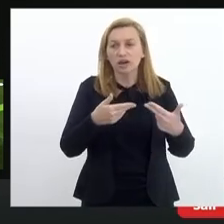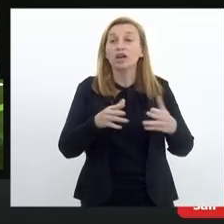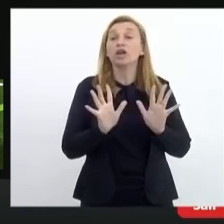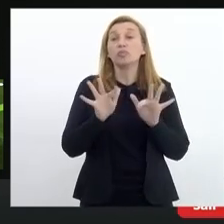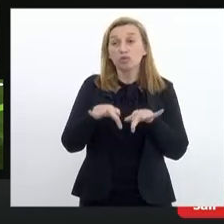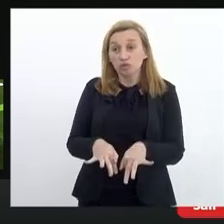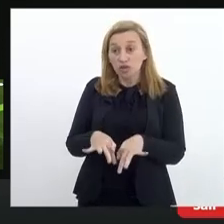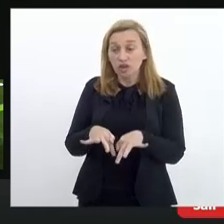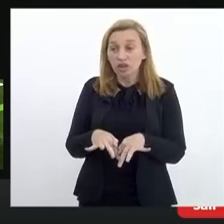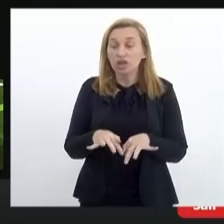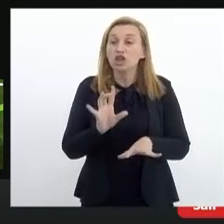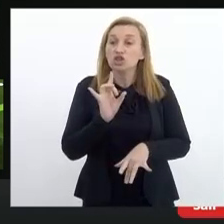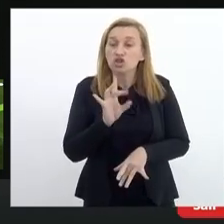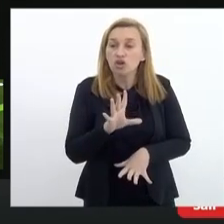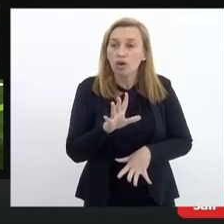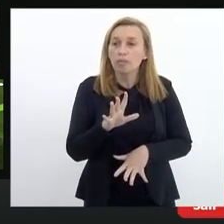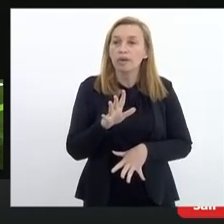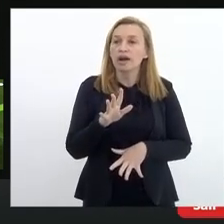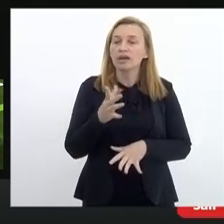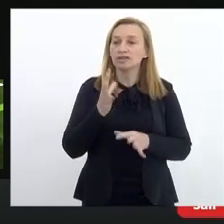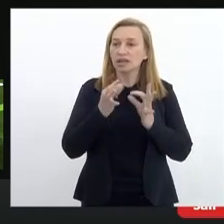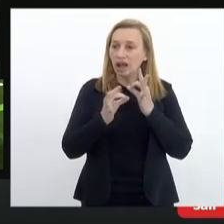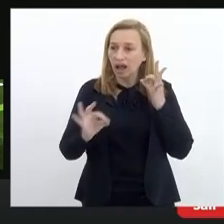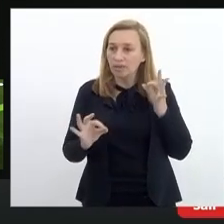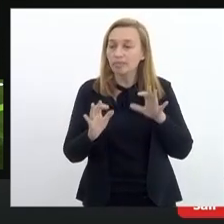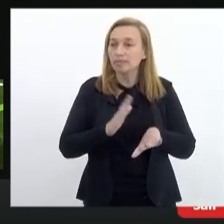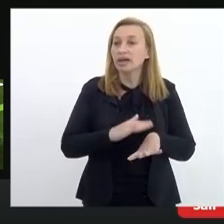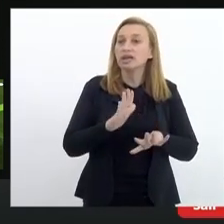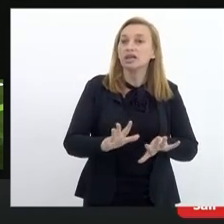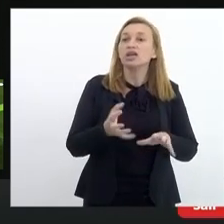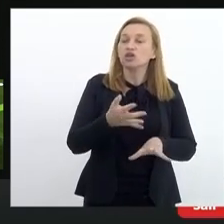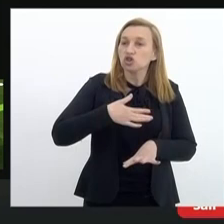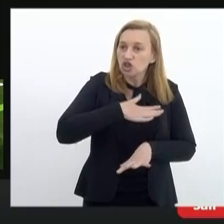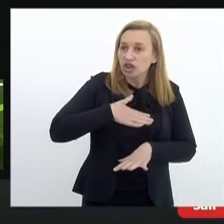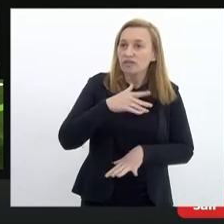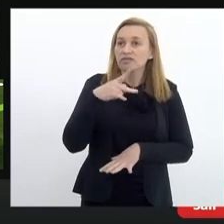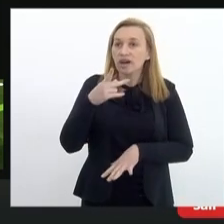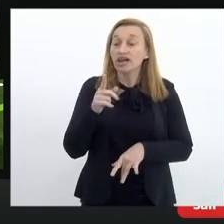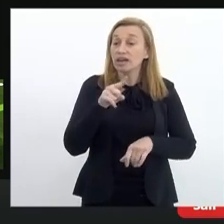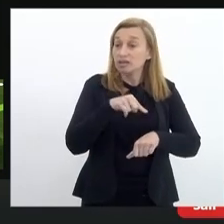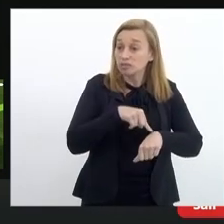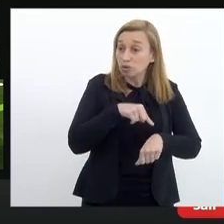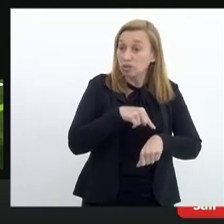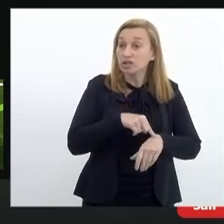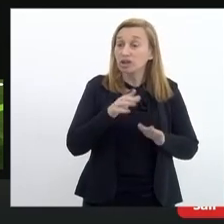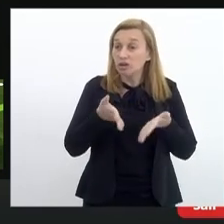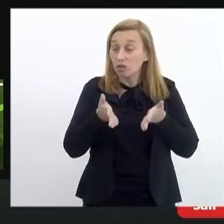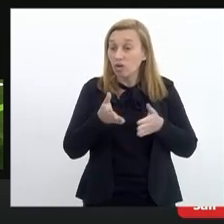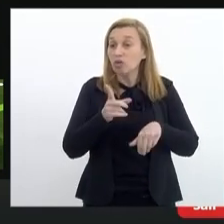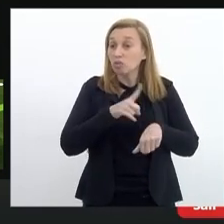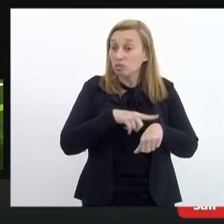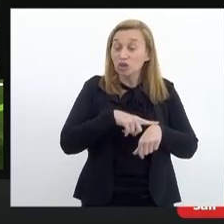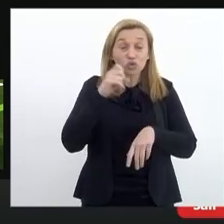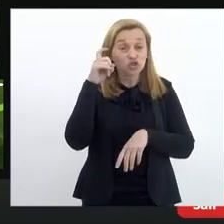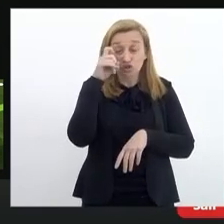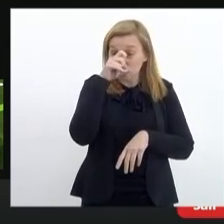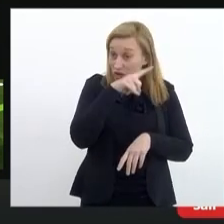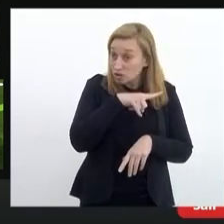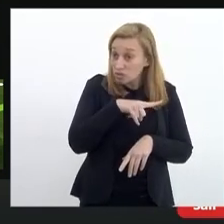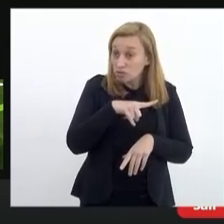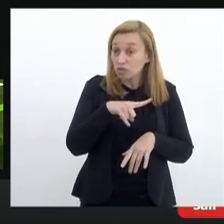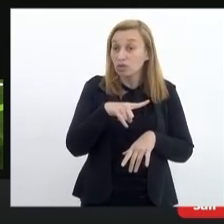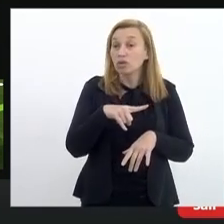fim né só para nos estender mais a gente gostaria de dizer que esse momento está sendo um momento muito difícil para